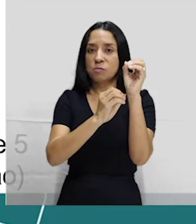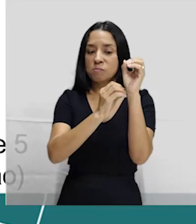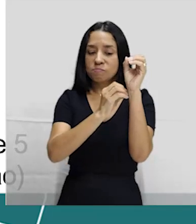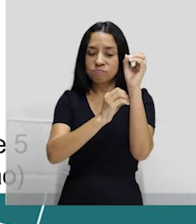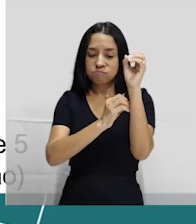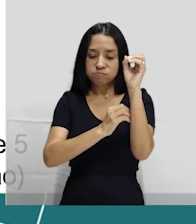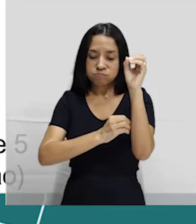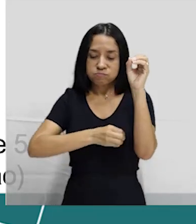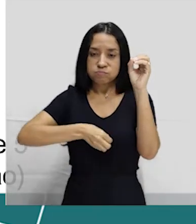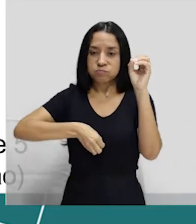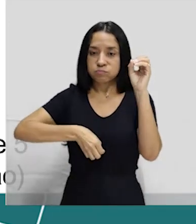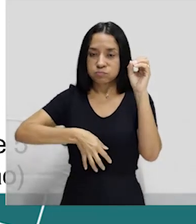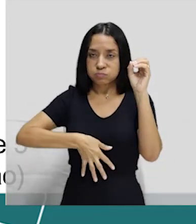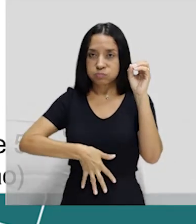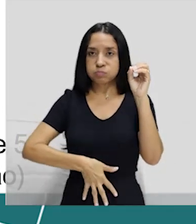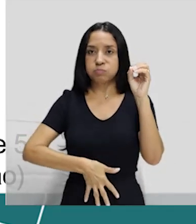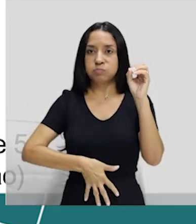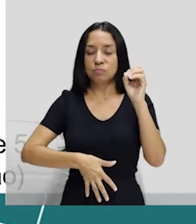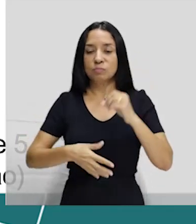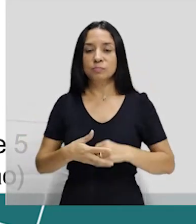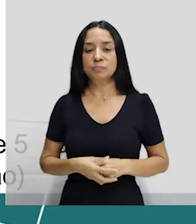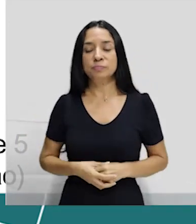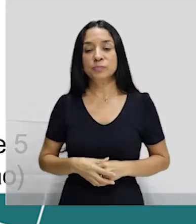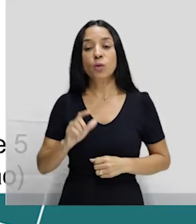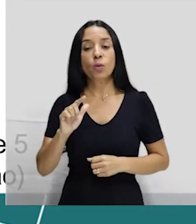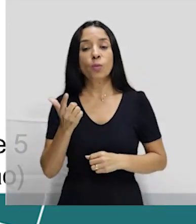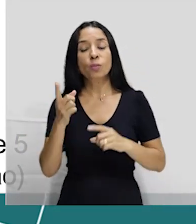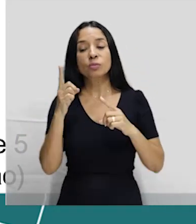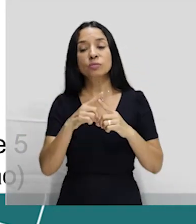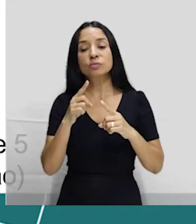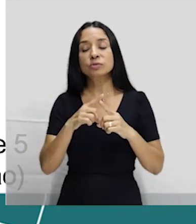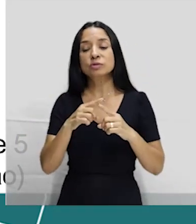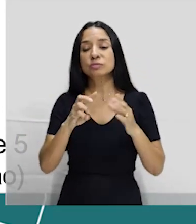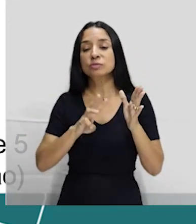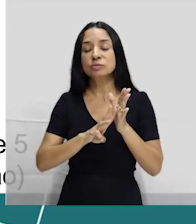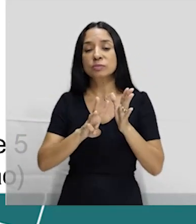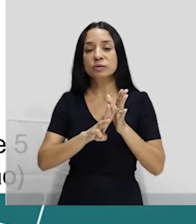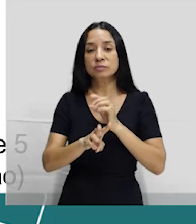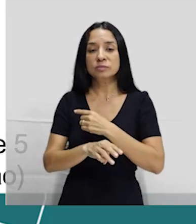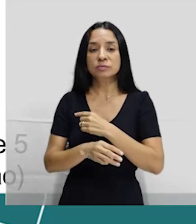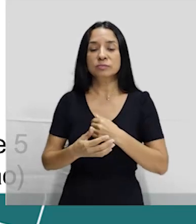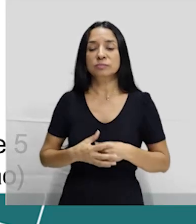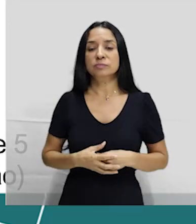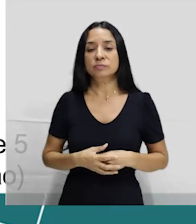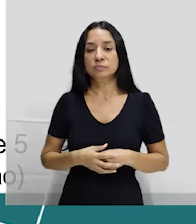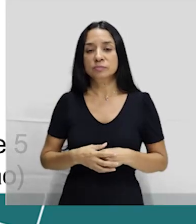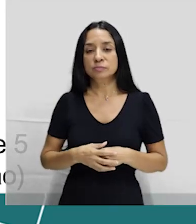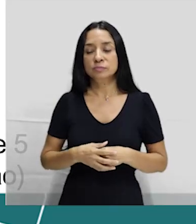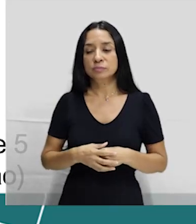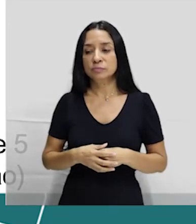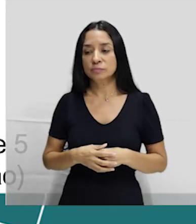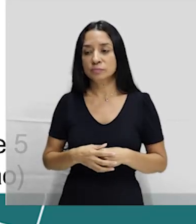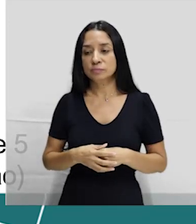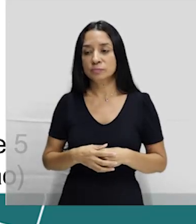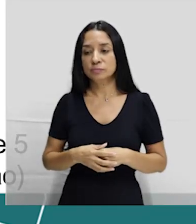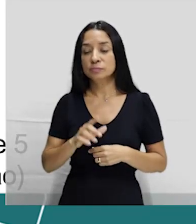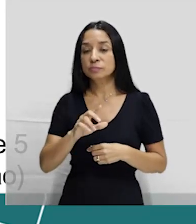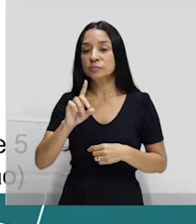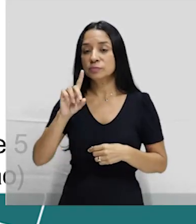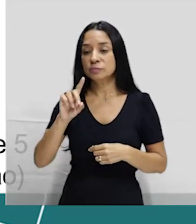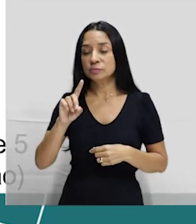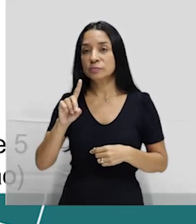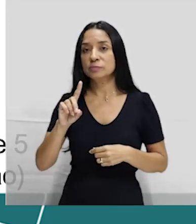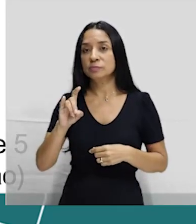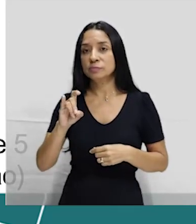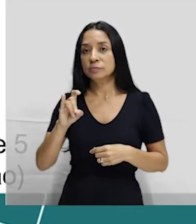vai tentar impedir isso, tá? Outro tipo de método contraceptivo é o dispositivo